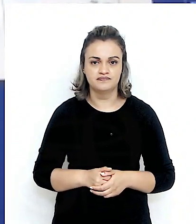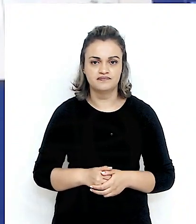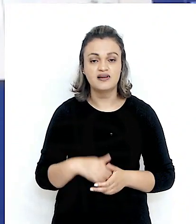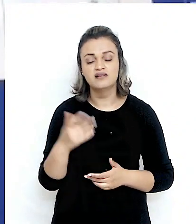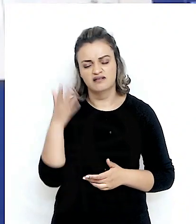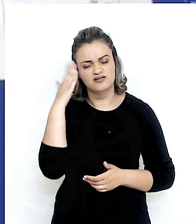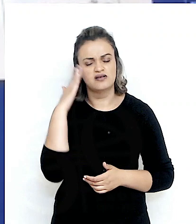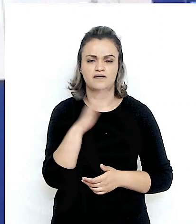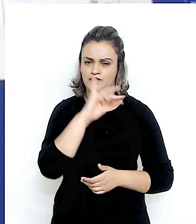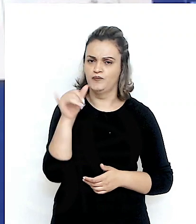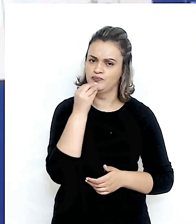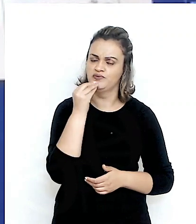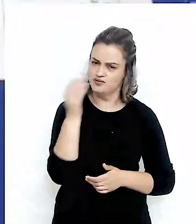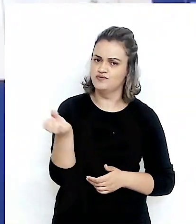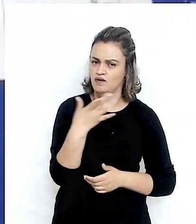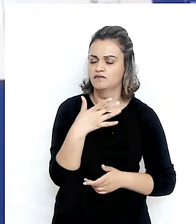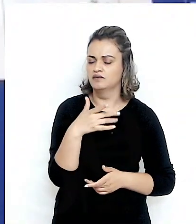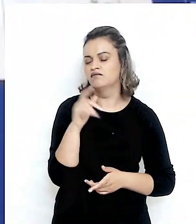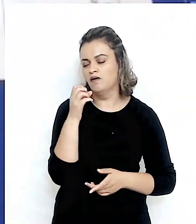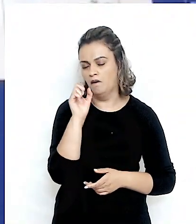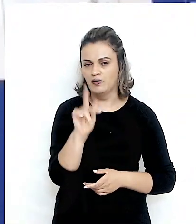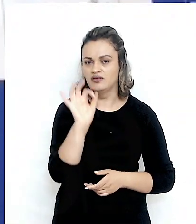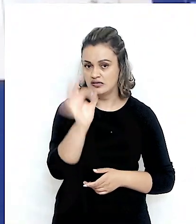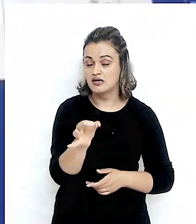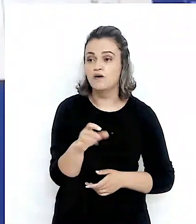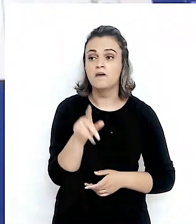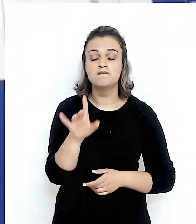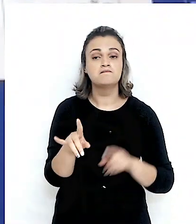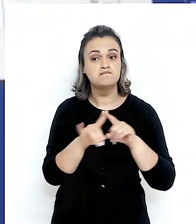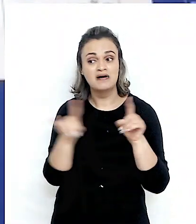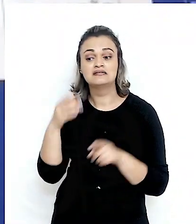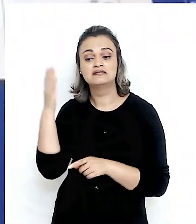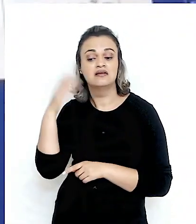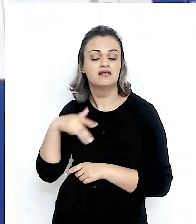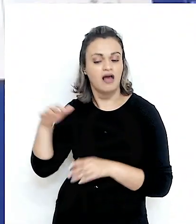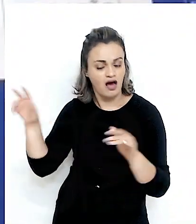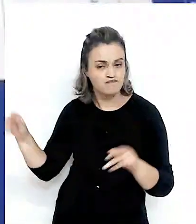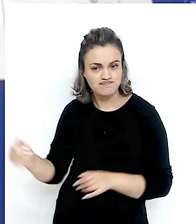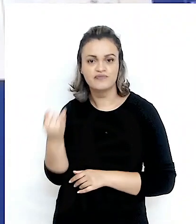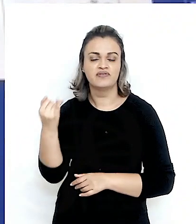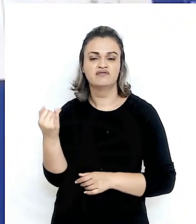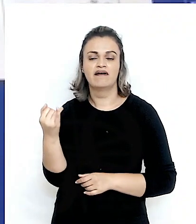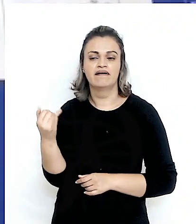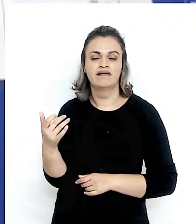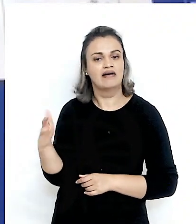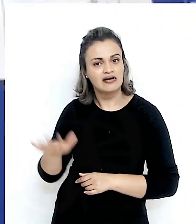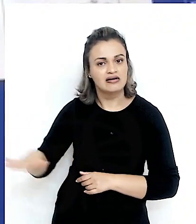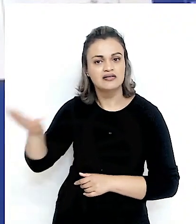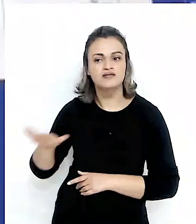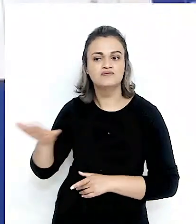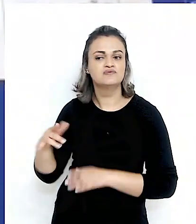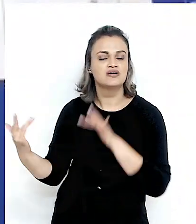oportunidades precisam ser prospectadas, mas é preciso também explorar as nossas